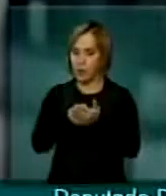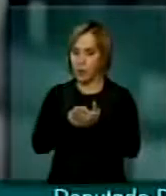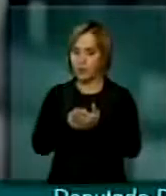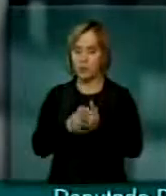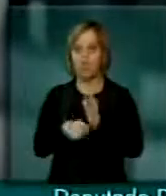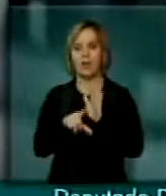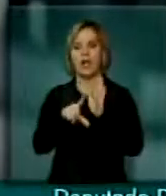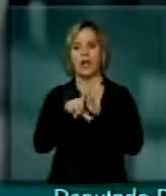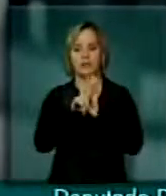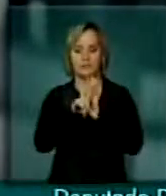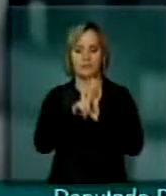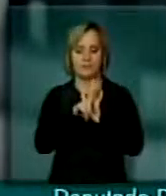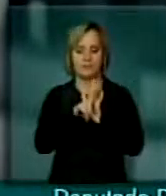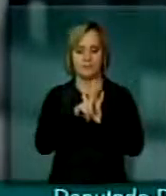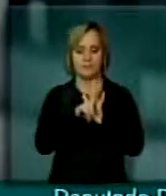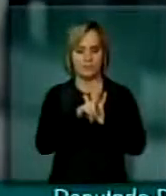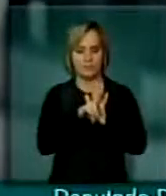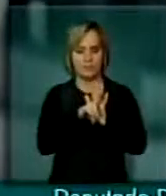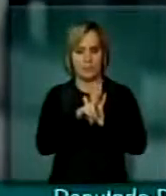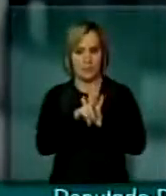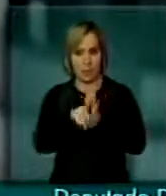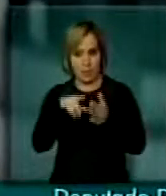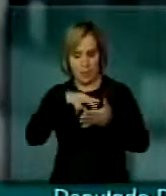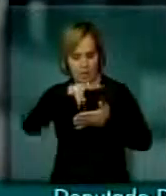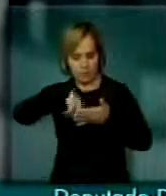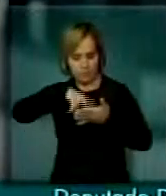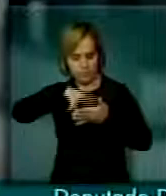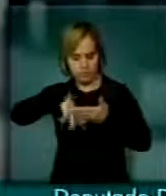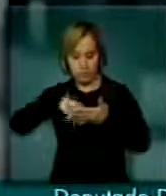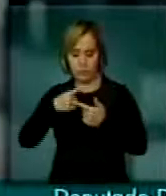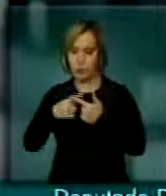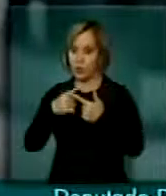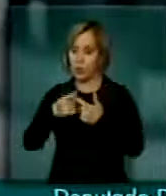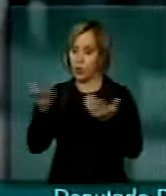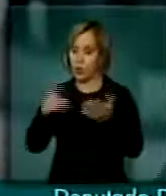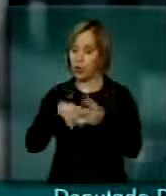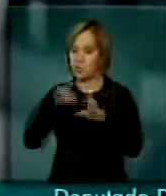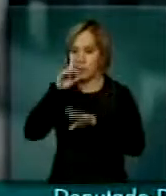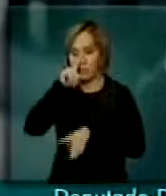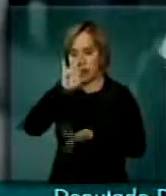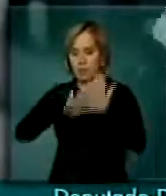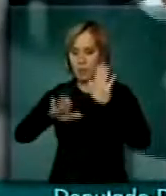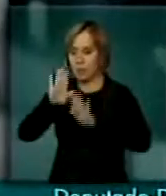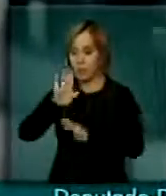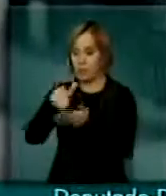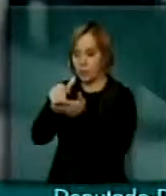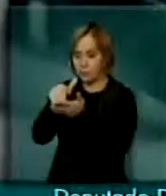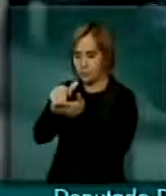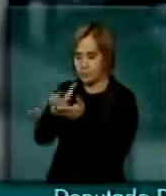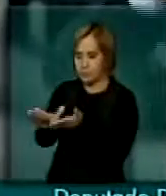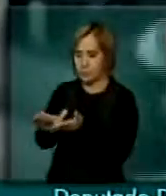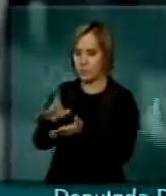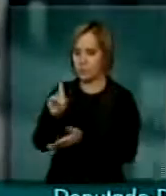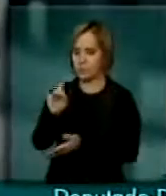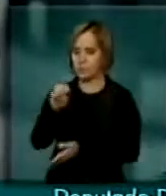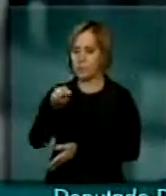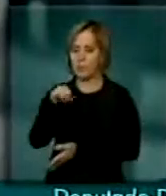lei. revisando, há perigo de demissão, há perigo de demissão,